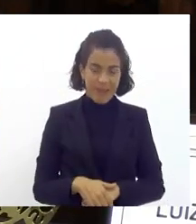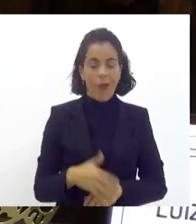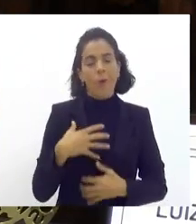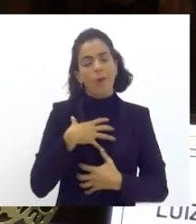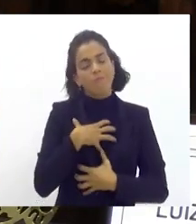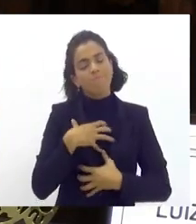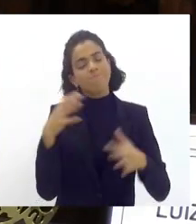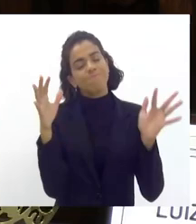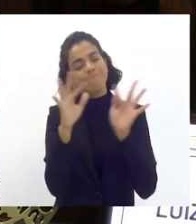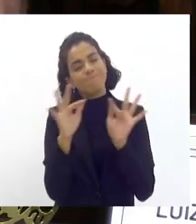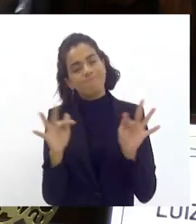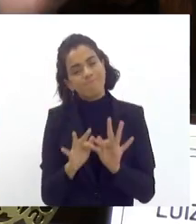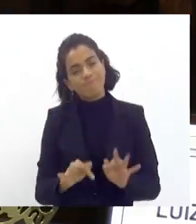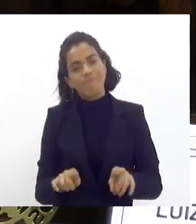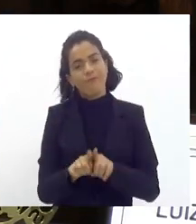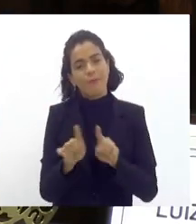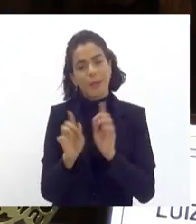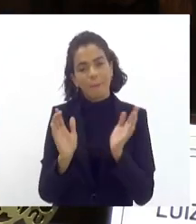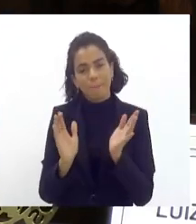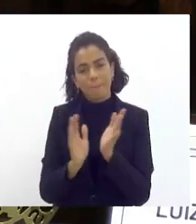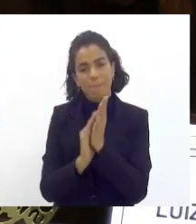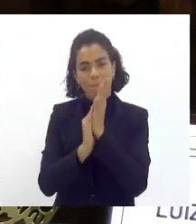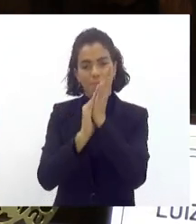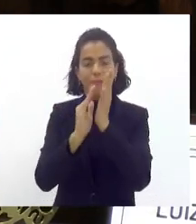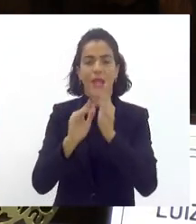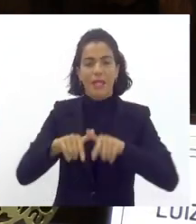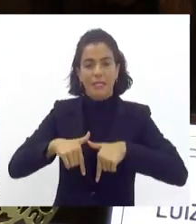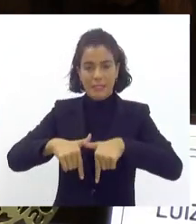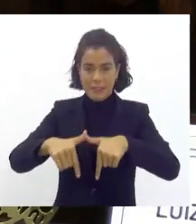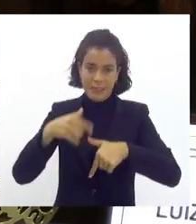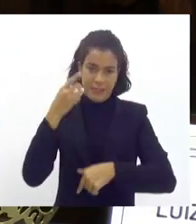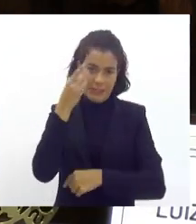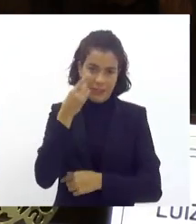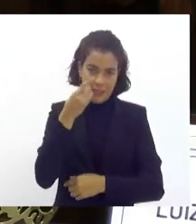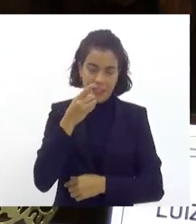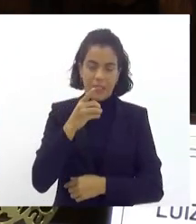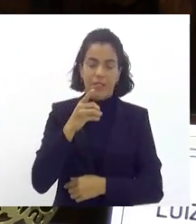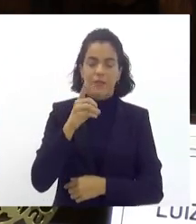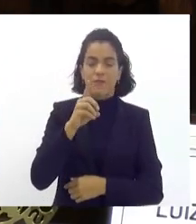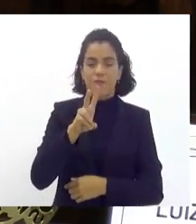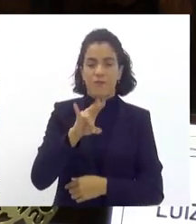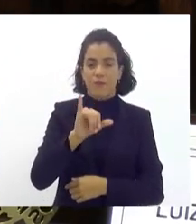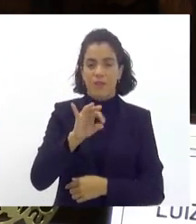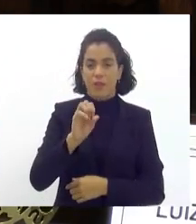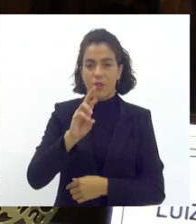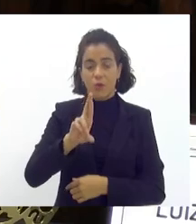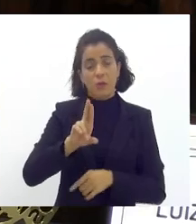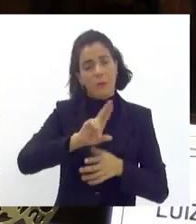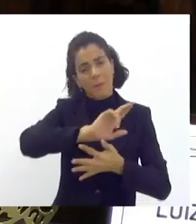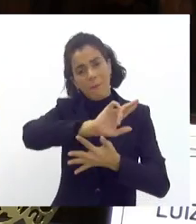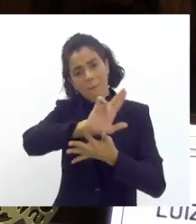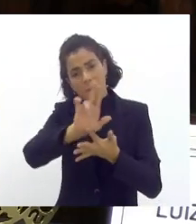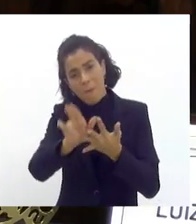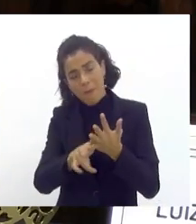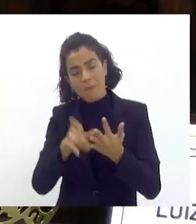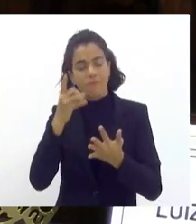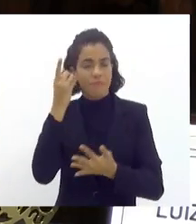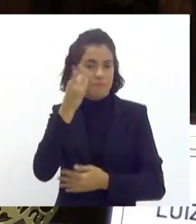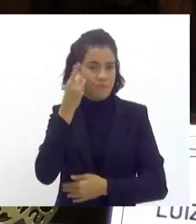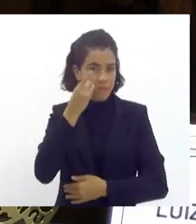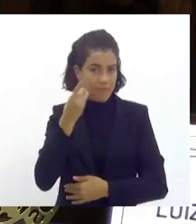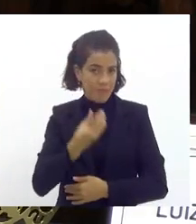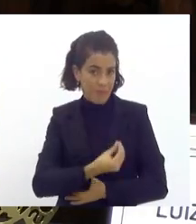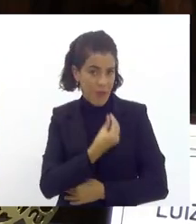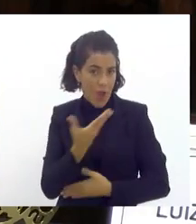muito feliz e parabenizar a iniciativa do deputado Vitor Júnior e dos demais deputados de estarem aqui